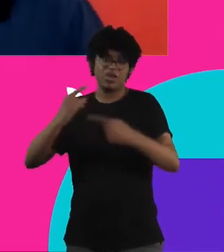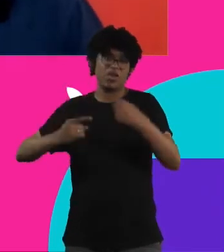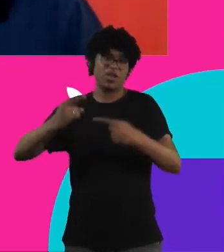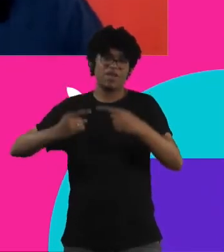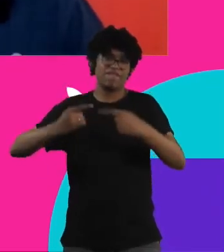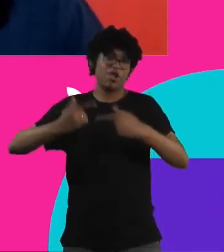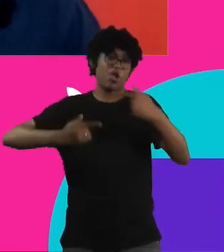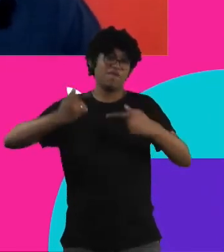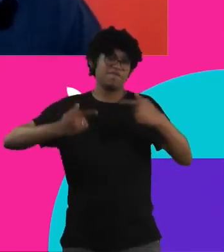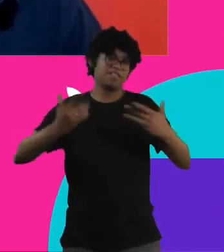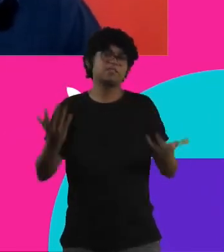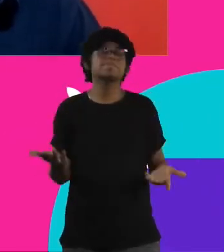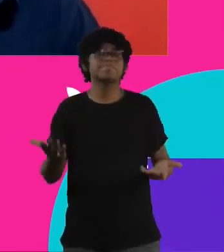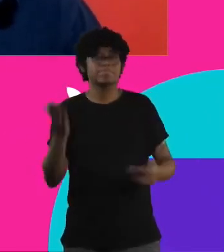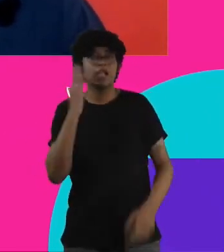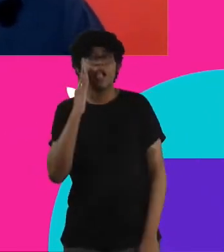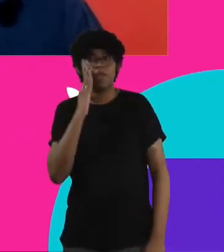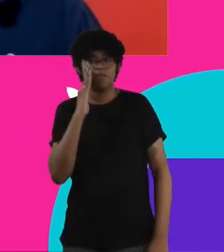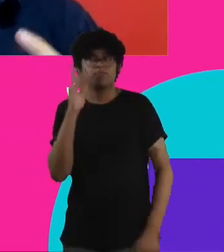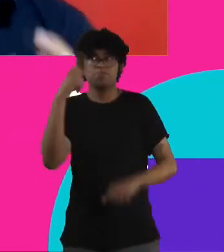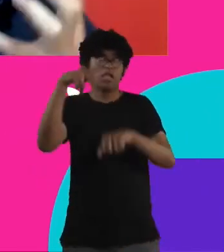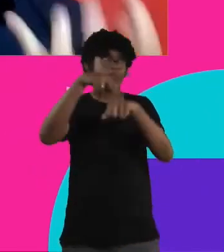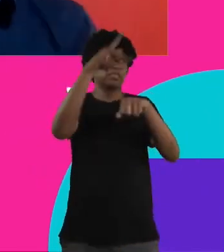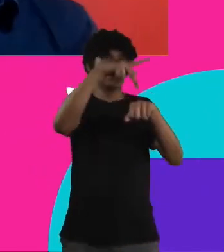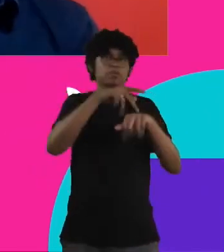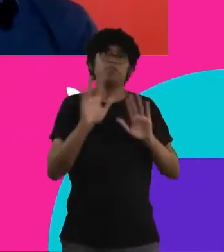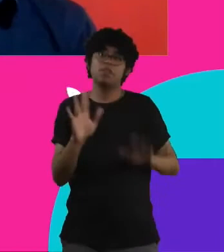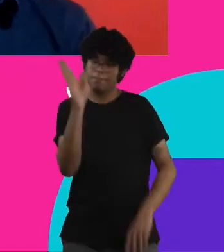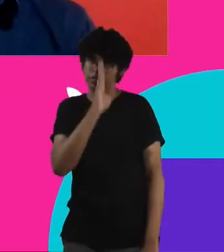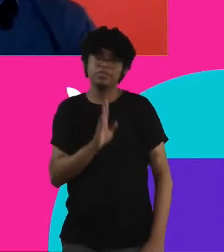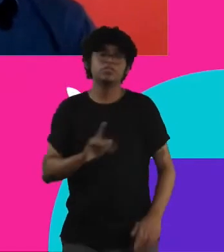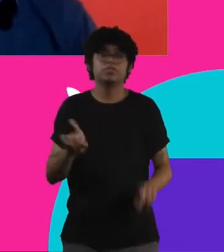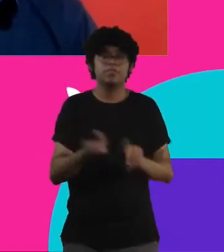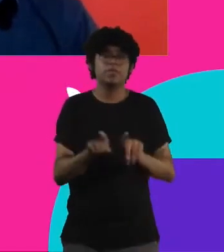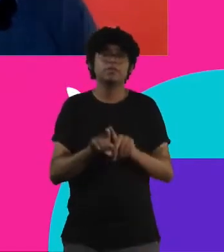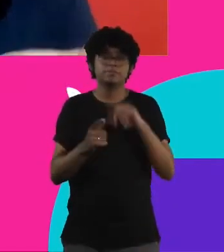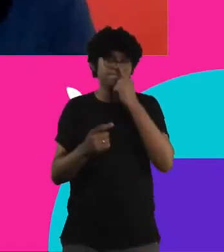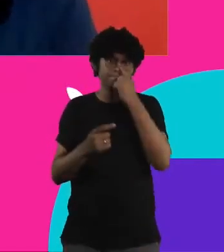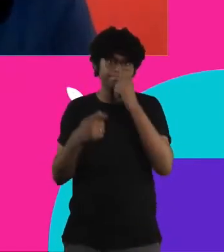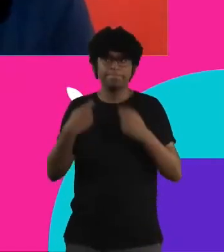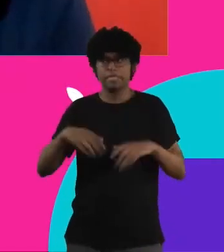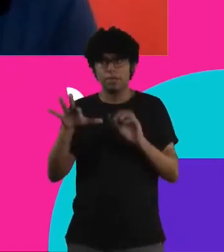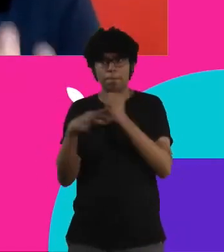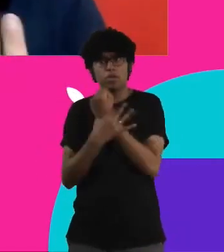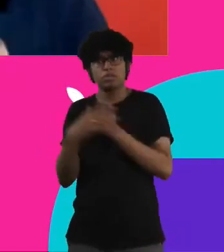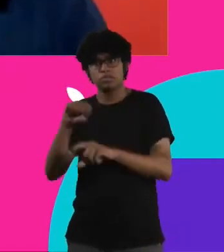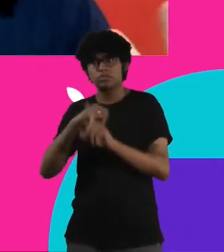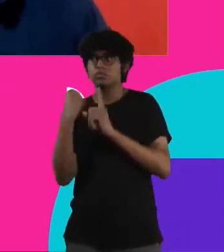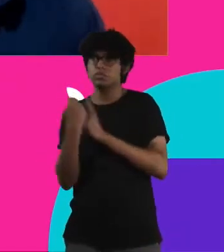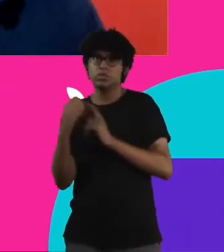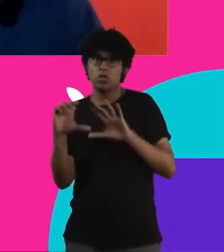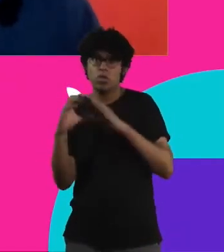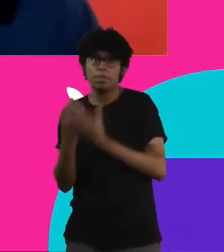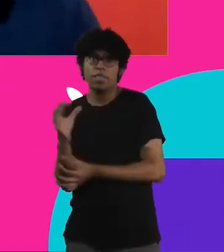mas no nosso país não se fala dessa forma. Então, gente tem que ter medida de proteção social para evitar que essas famílias, eles